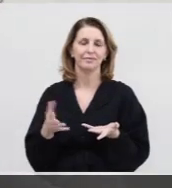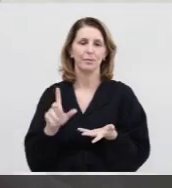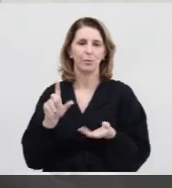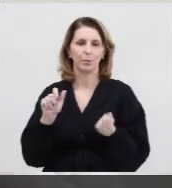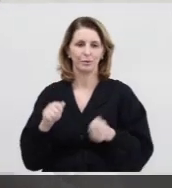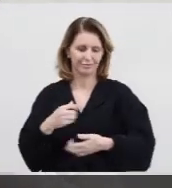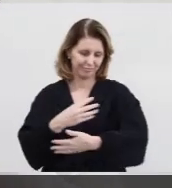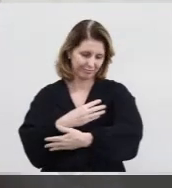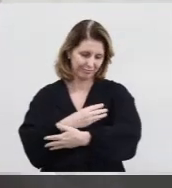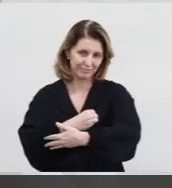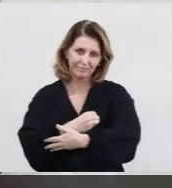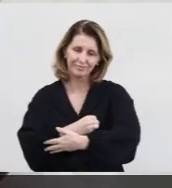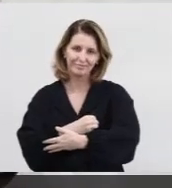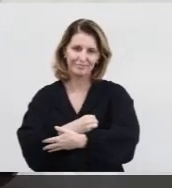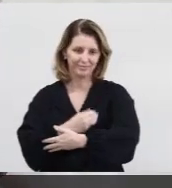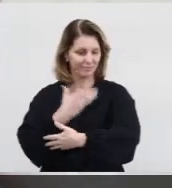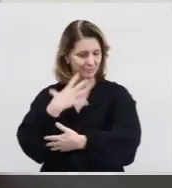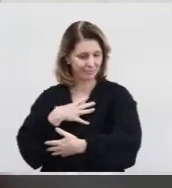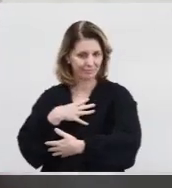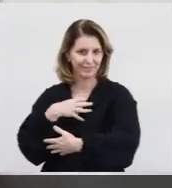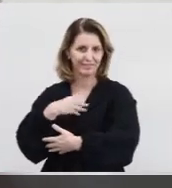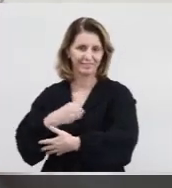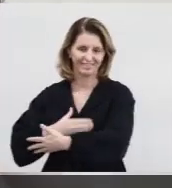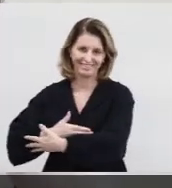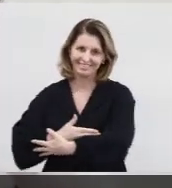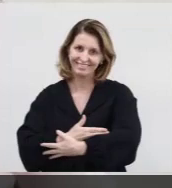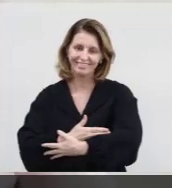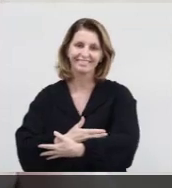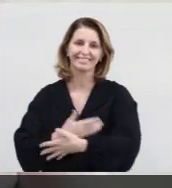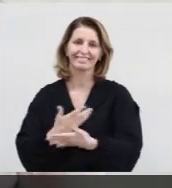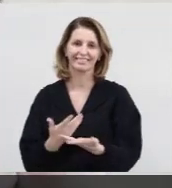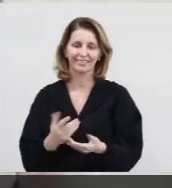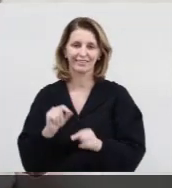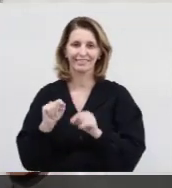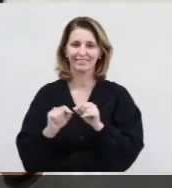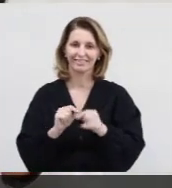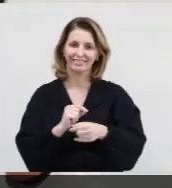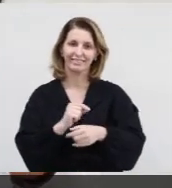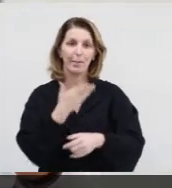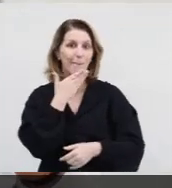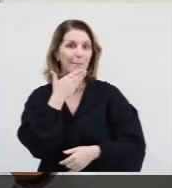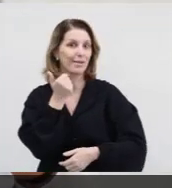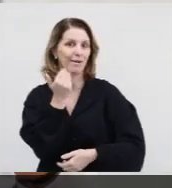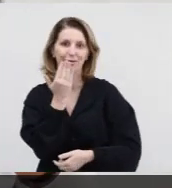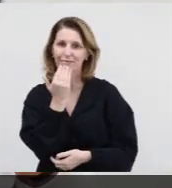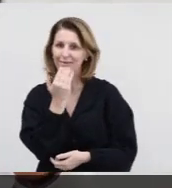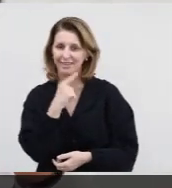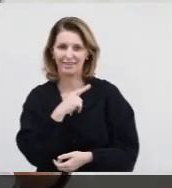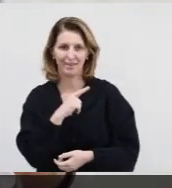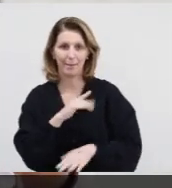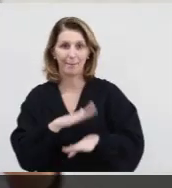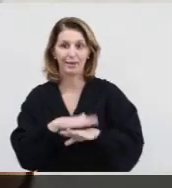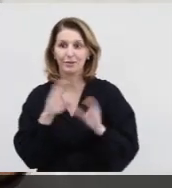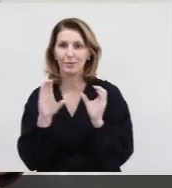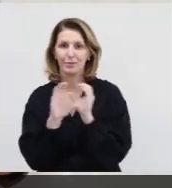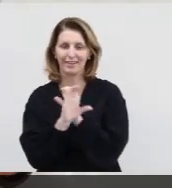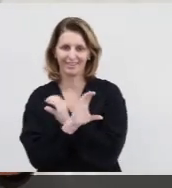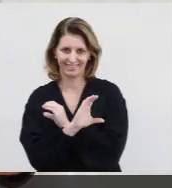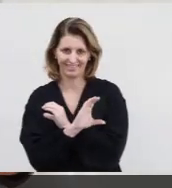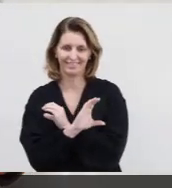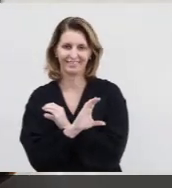de poder proporcionar realmente para o nosso filho o melhor alimento, o mais completo